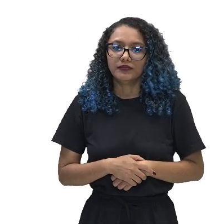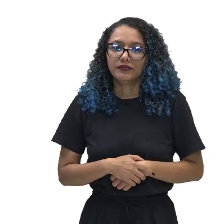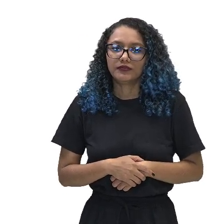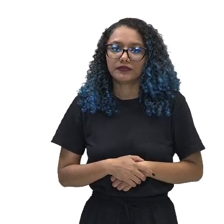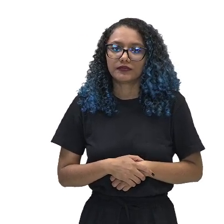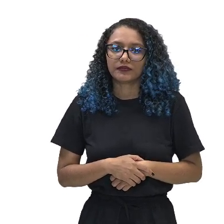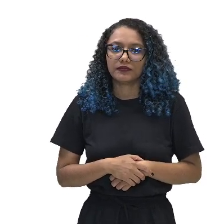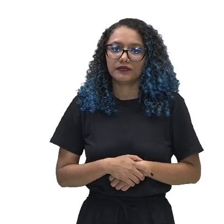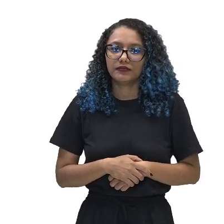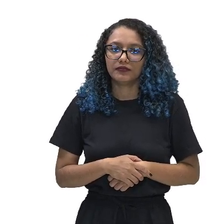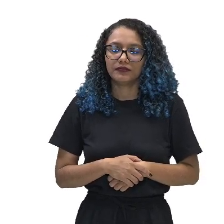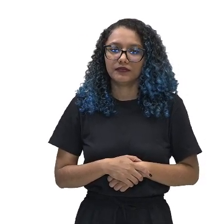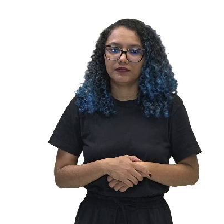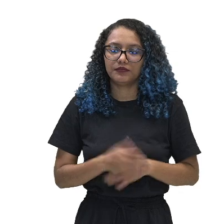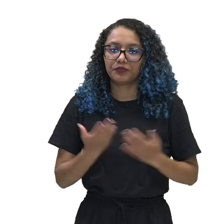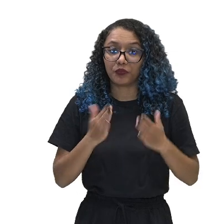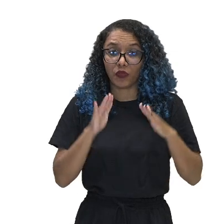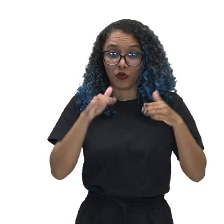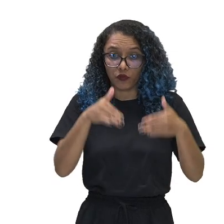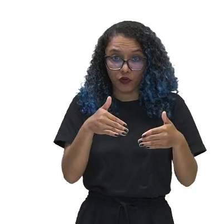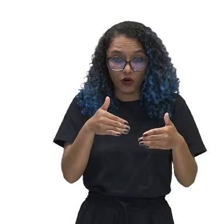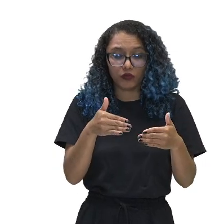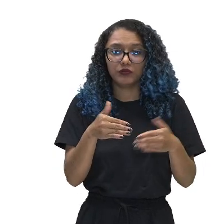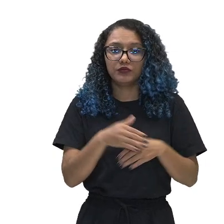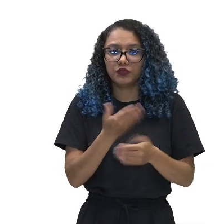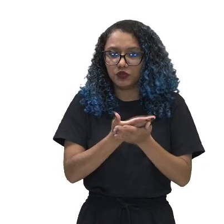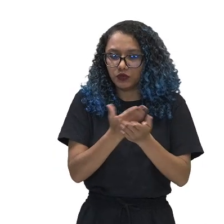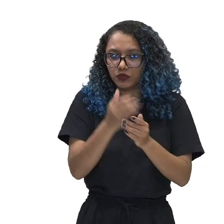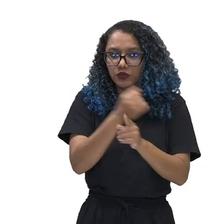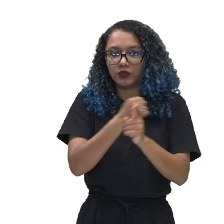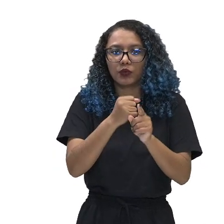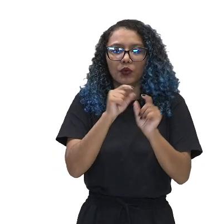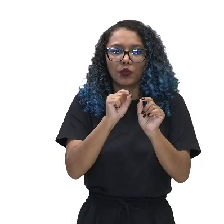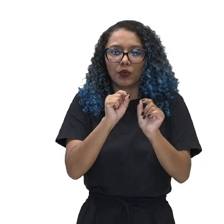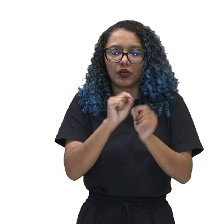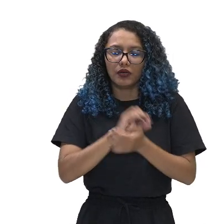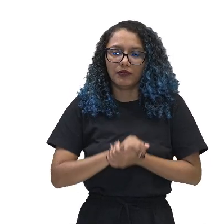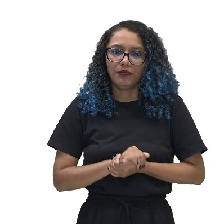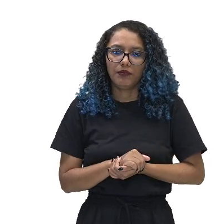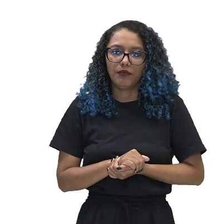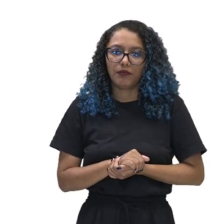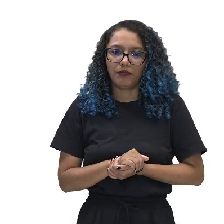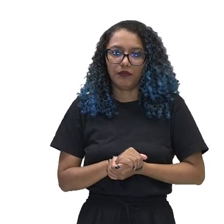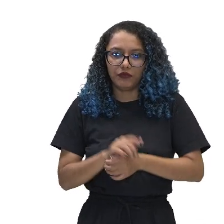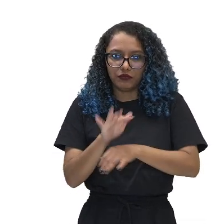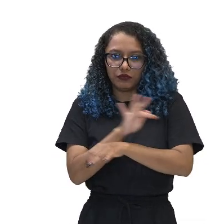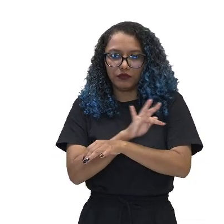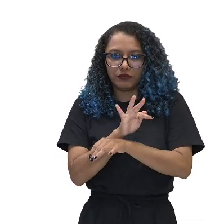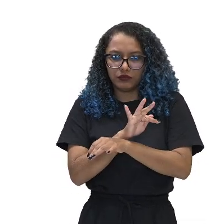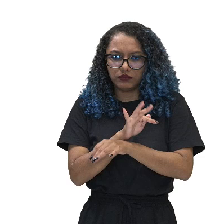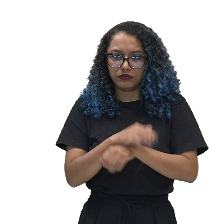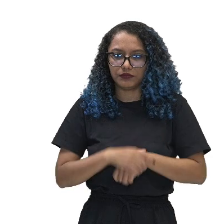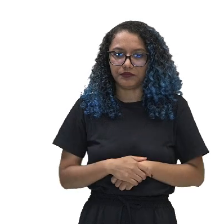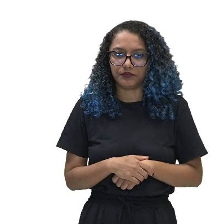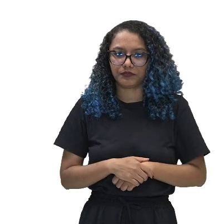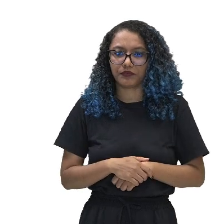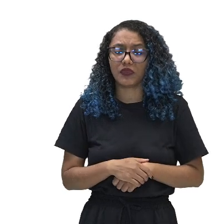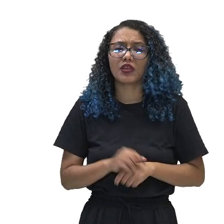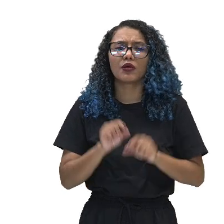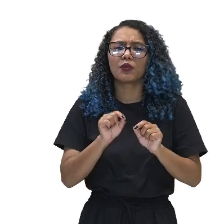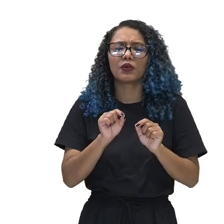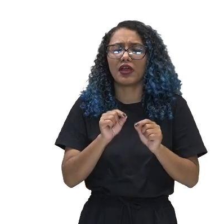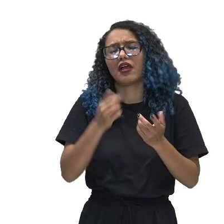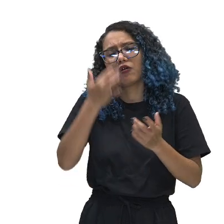formal, que ele chama de compreender e explicar, mas também